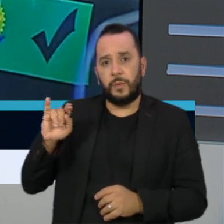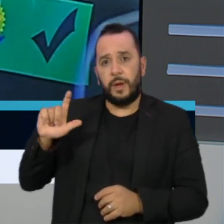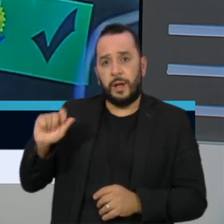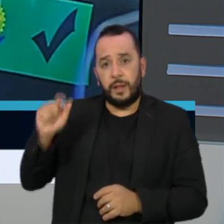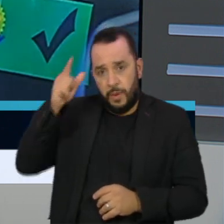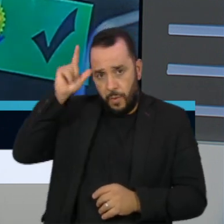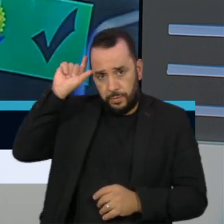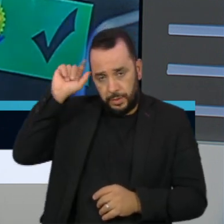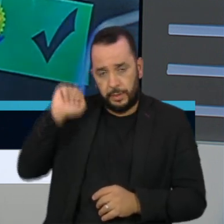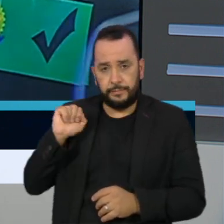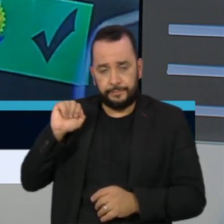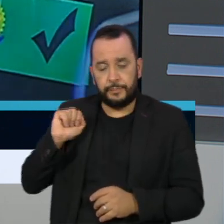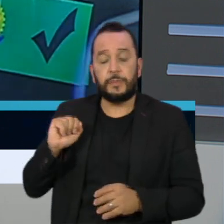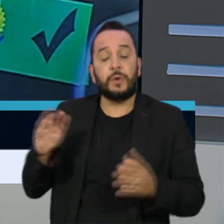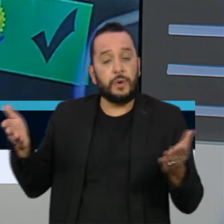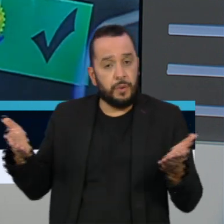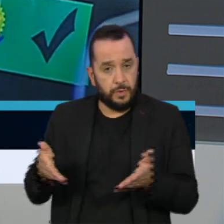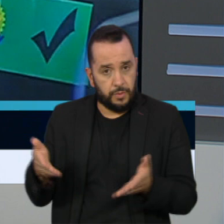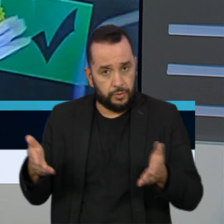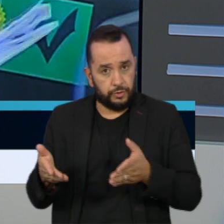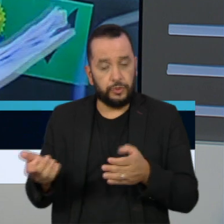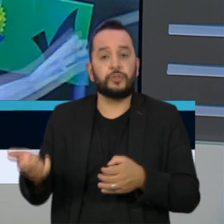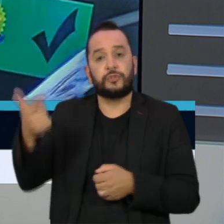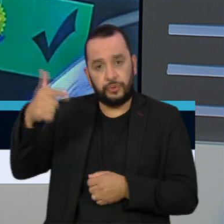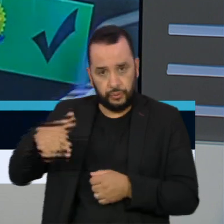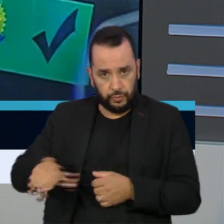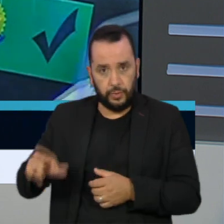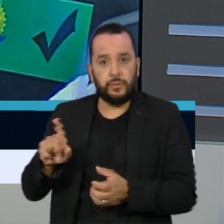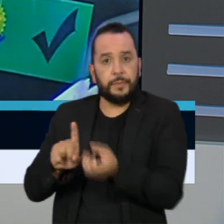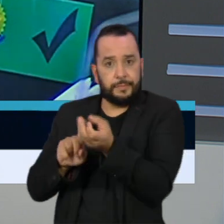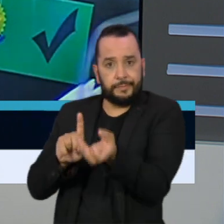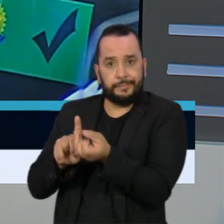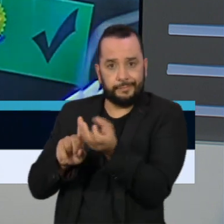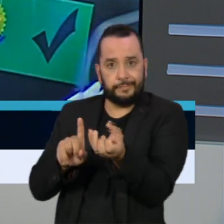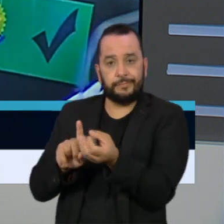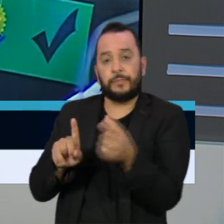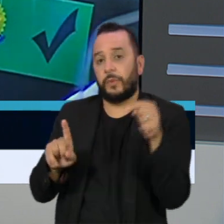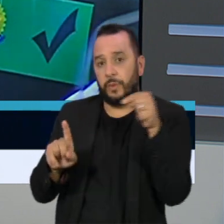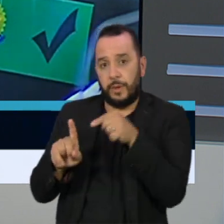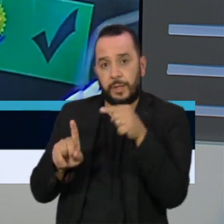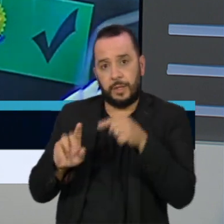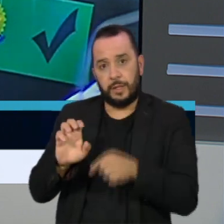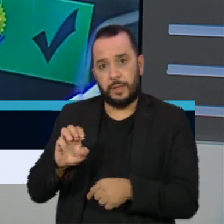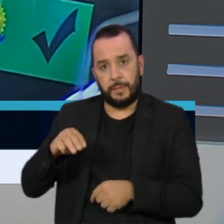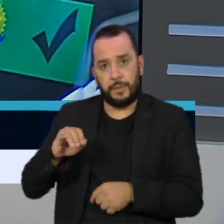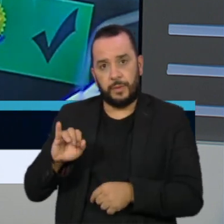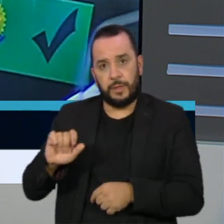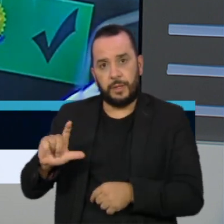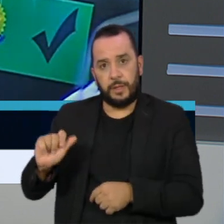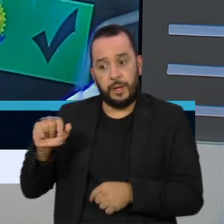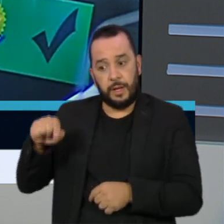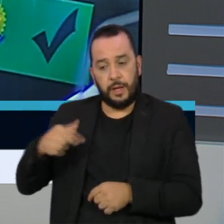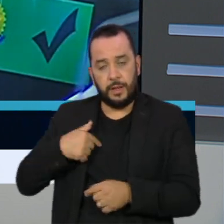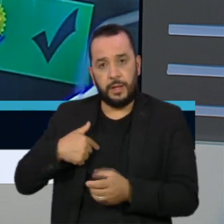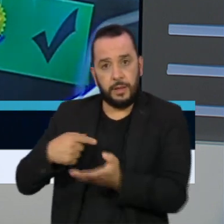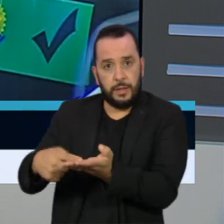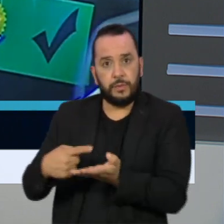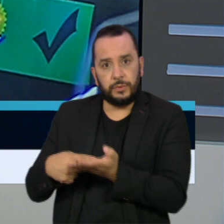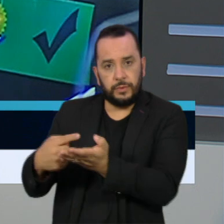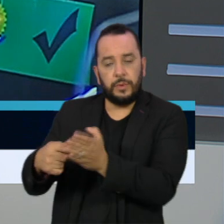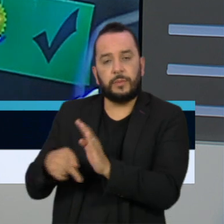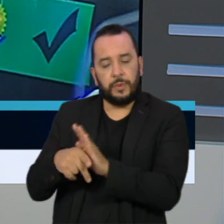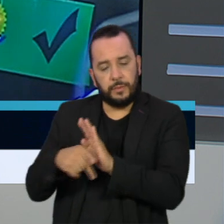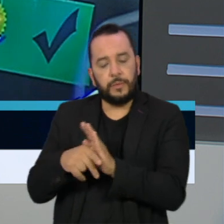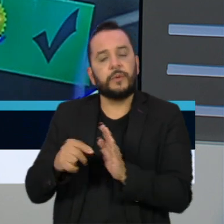ontem, a CPI da pandemia retomou hoje a oitiva com a representante da empresa que negociou a vacina Covaxin com o governo federal.